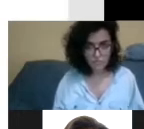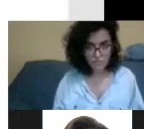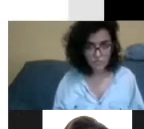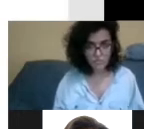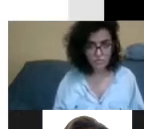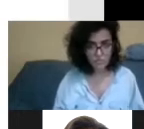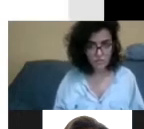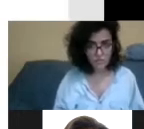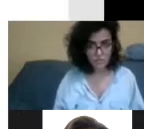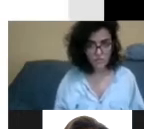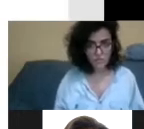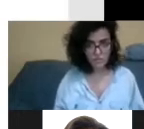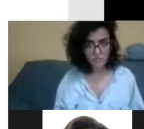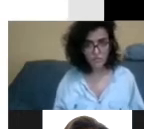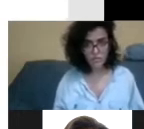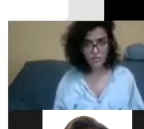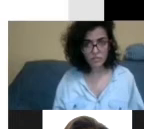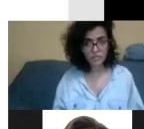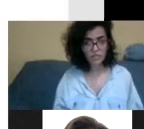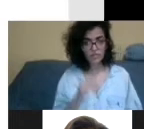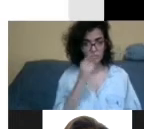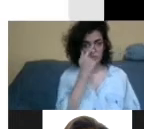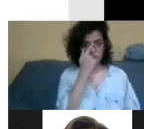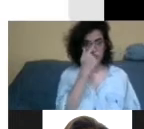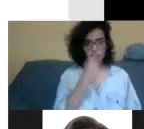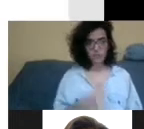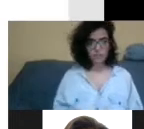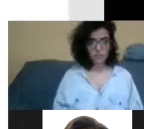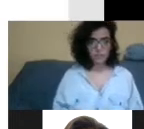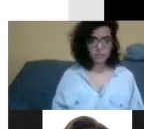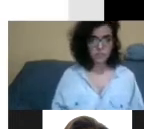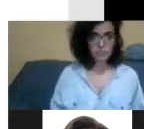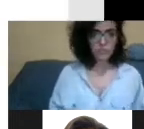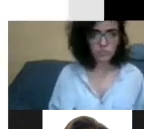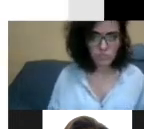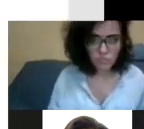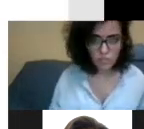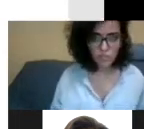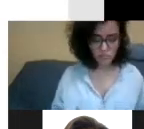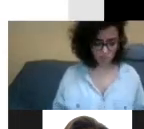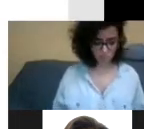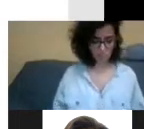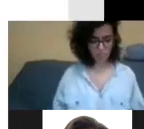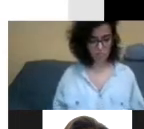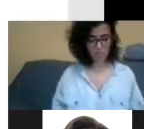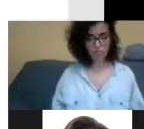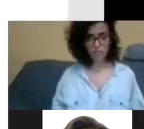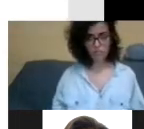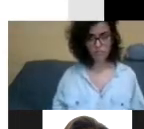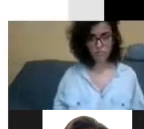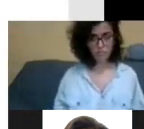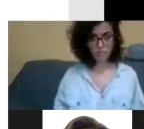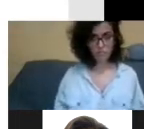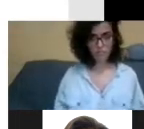E aí, eu conversando com ela, ela não sabia que o Easy Read existia e eu não